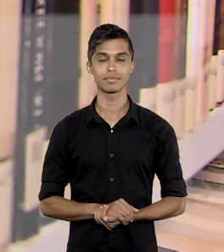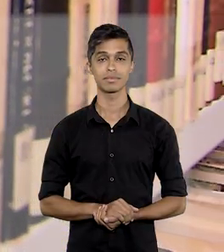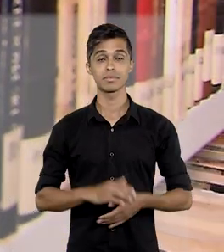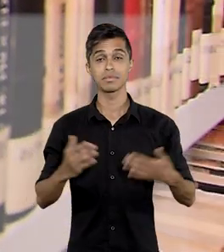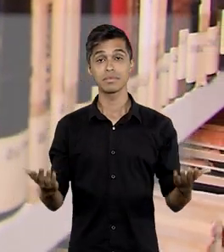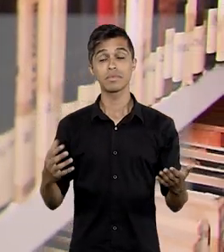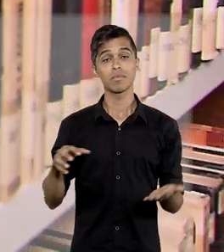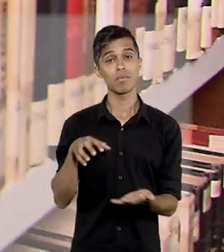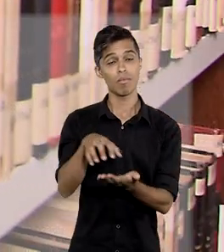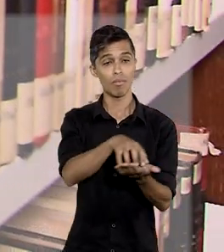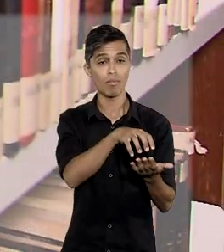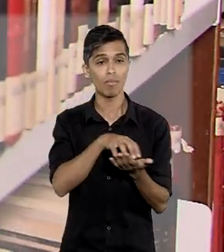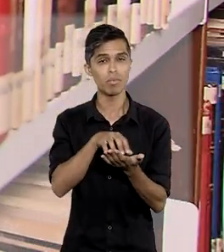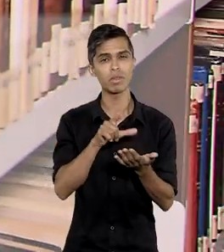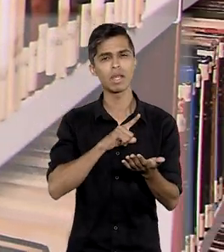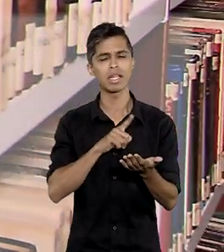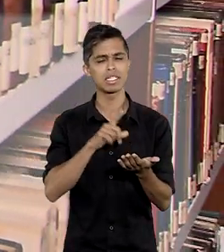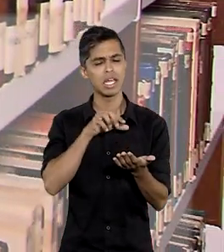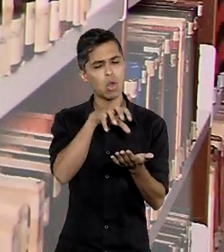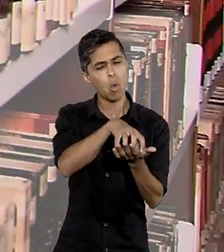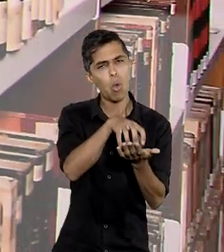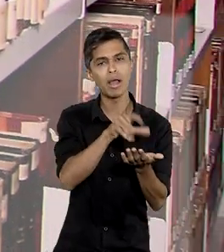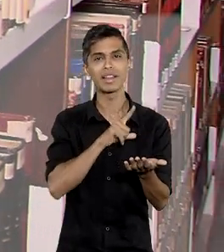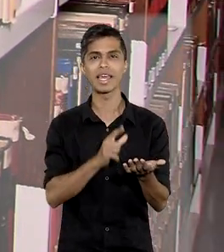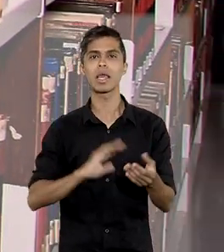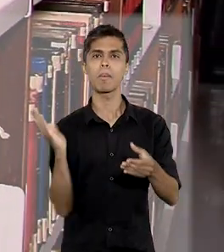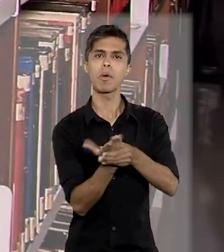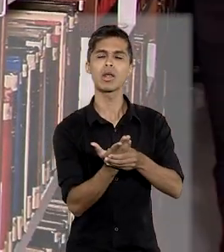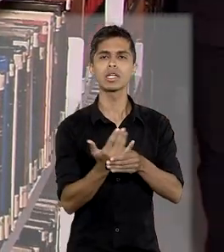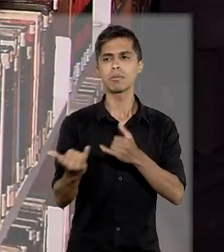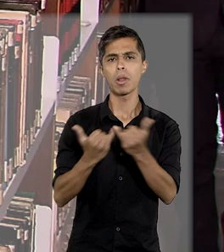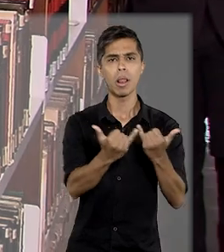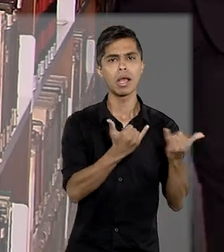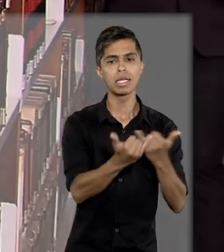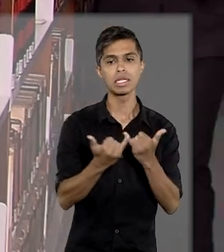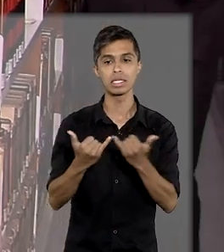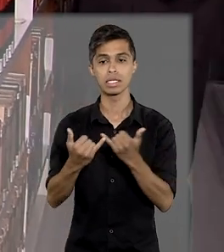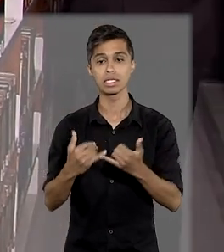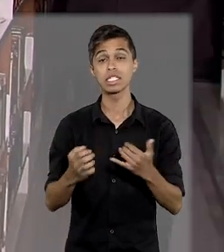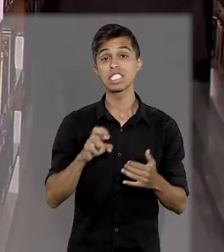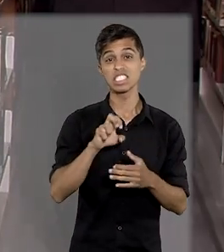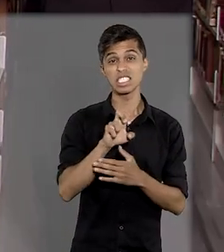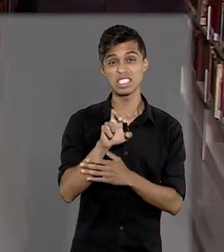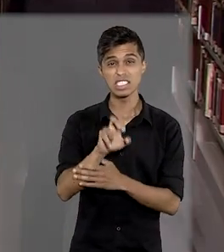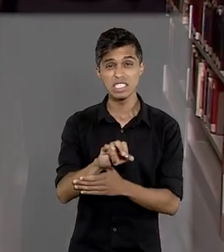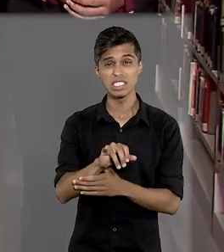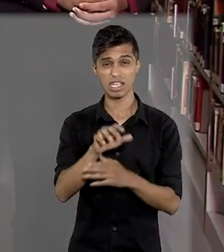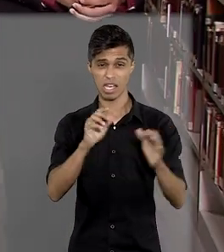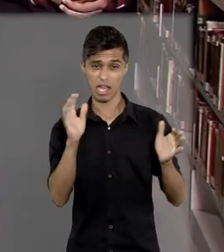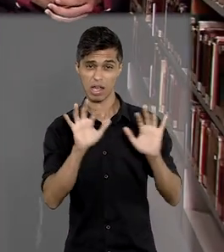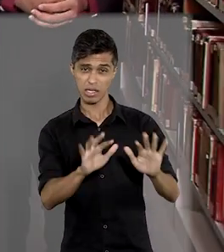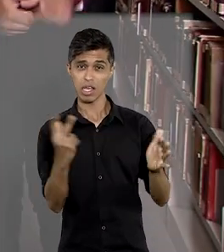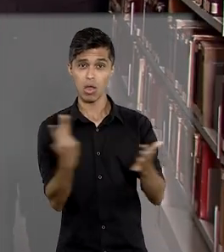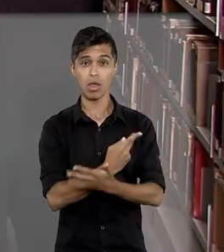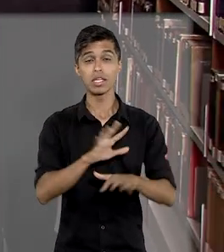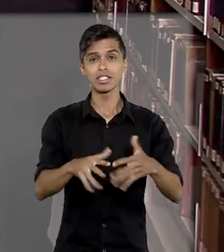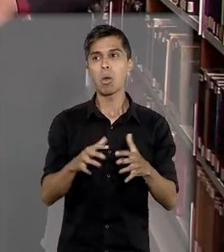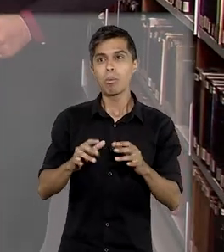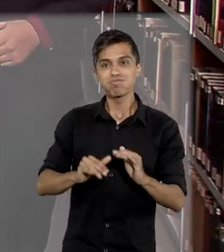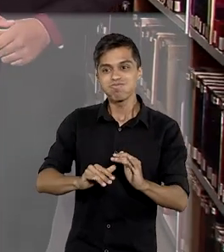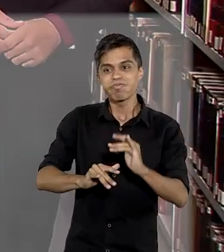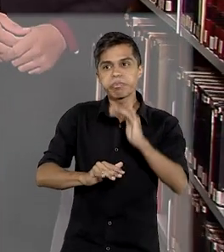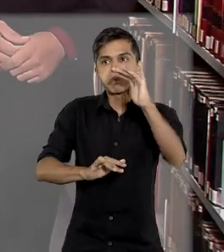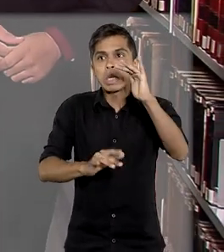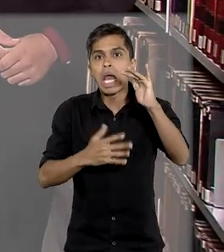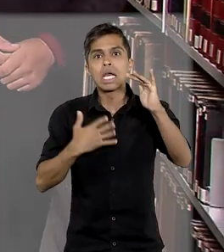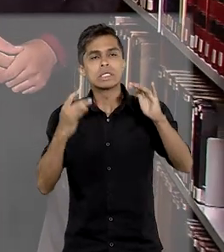A quantidade de processos semelhantes sem a uniformização de decisões congestiona a atividade julgadora. Quando